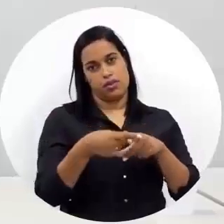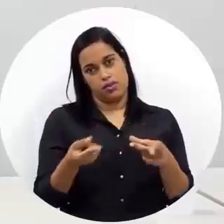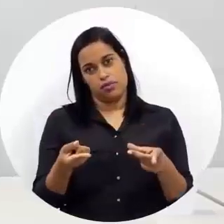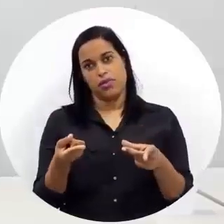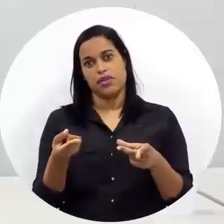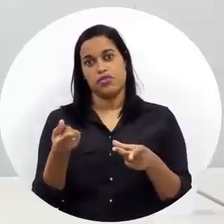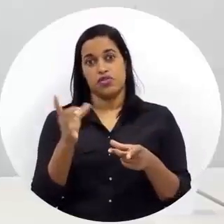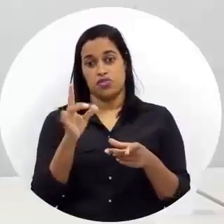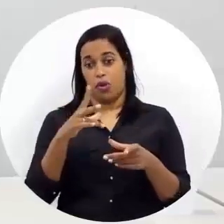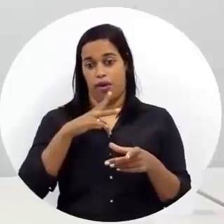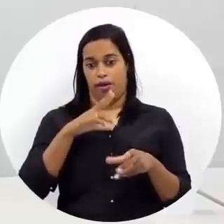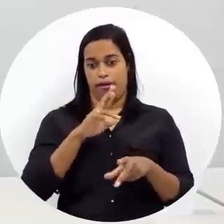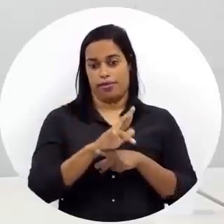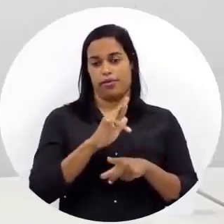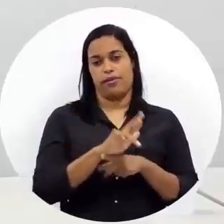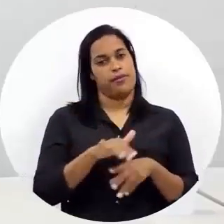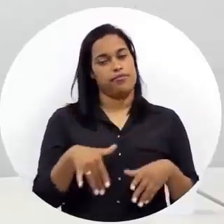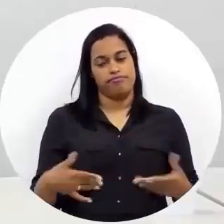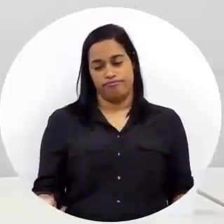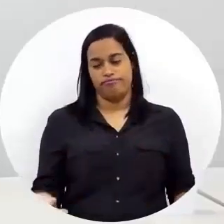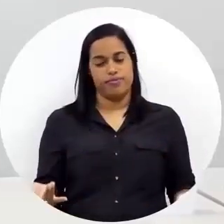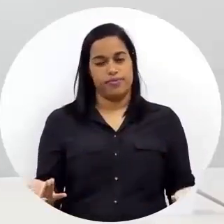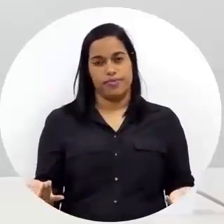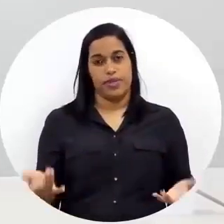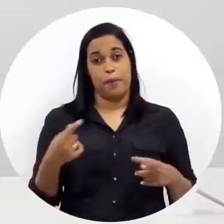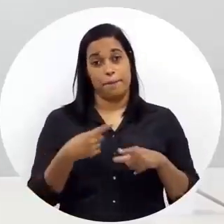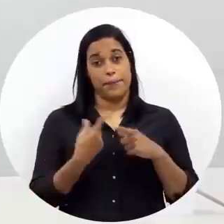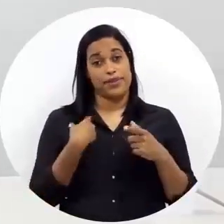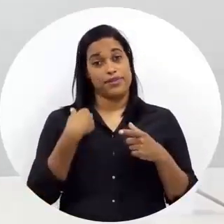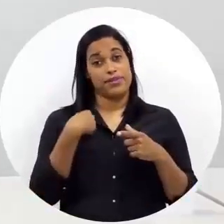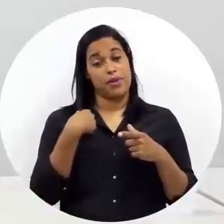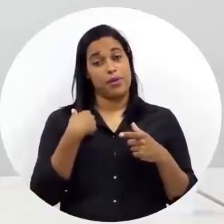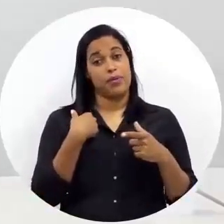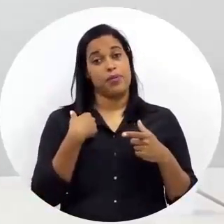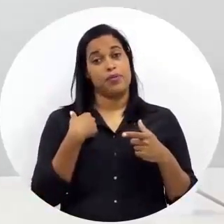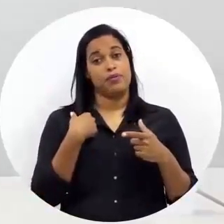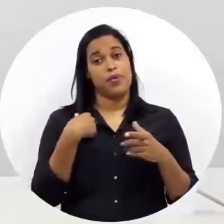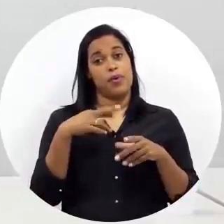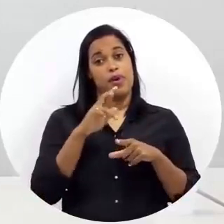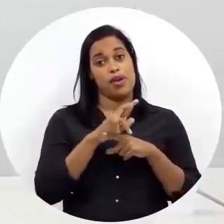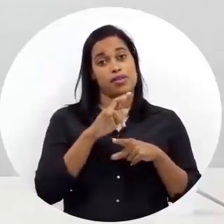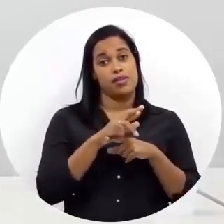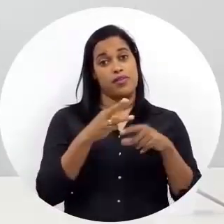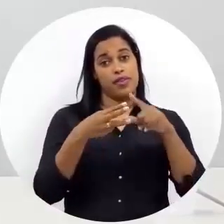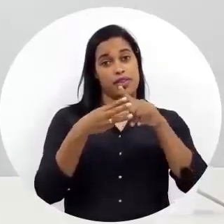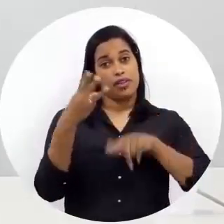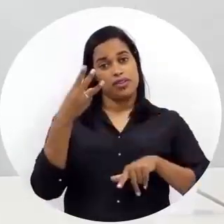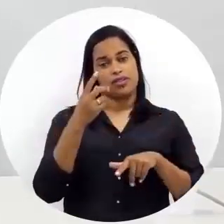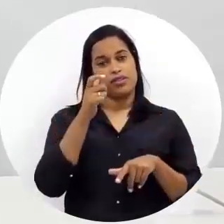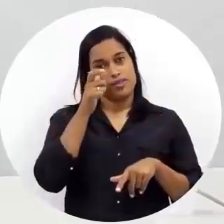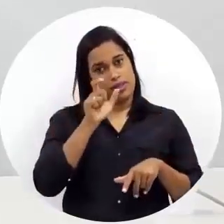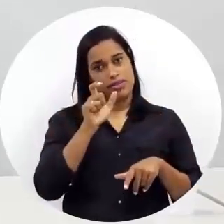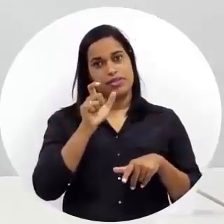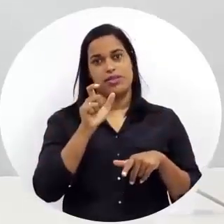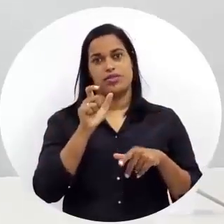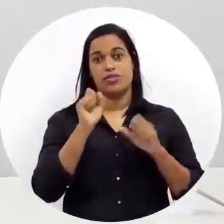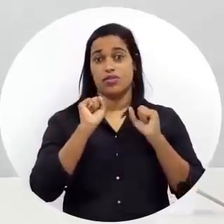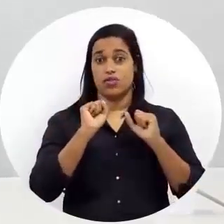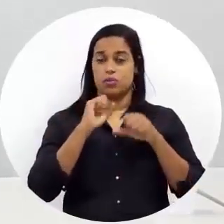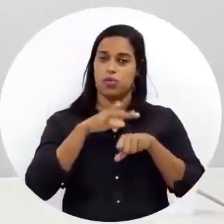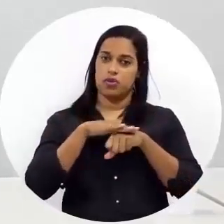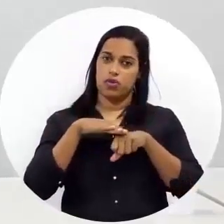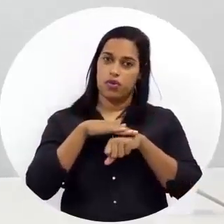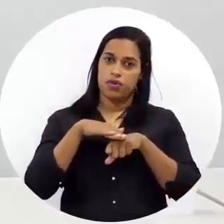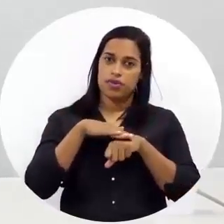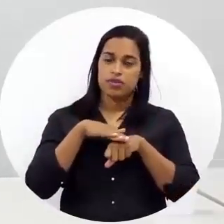reservado na parte de interiores, tá certo? E aí eu reservei aqui três pontos interessantes que